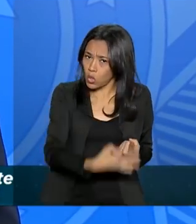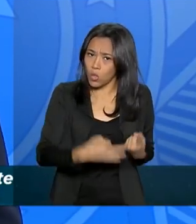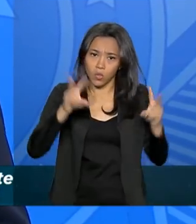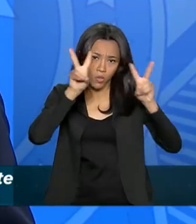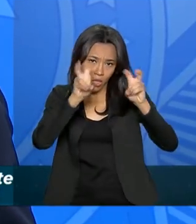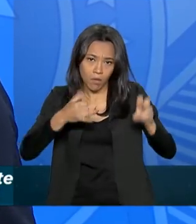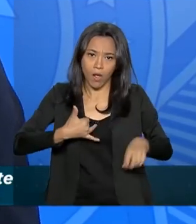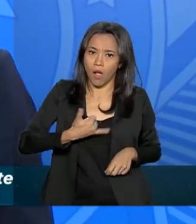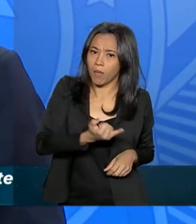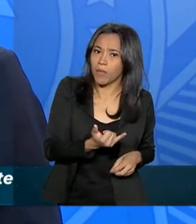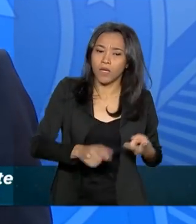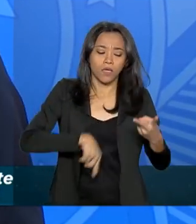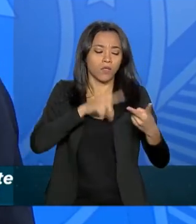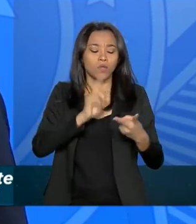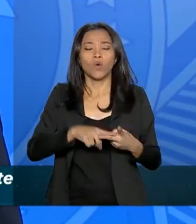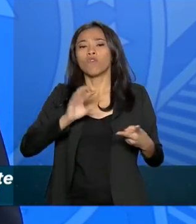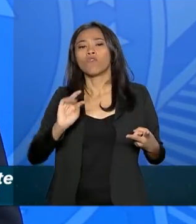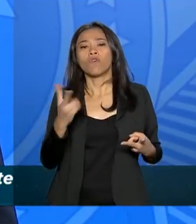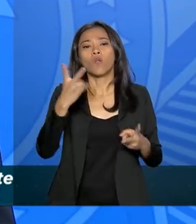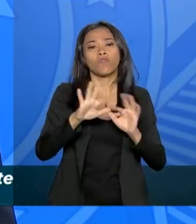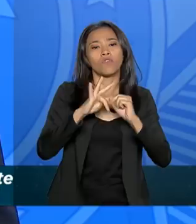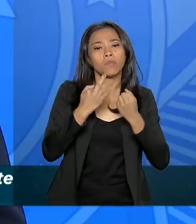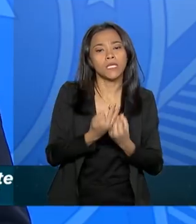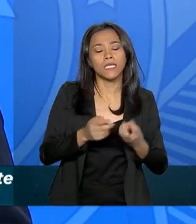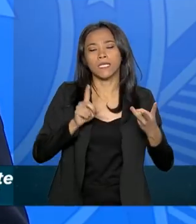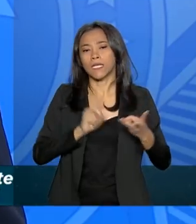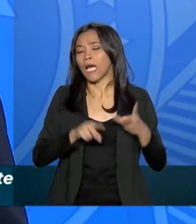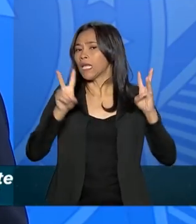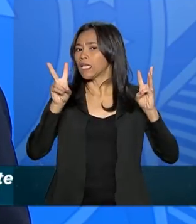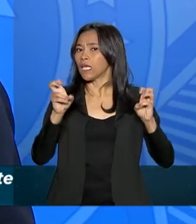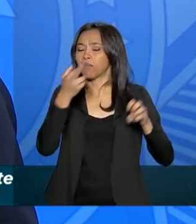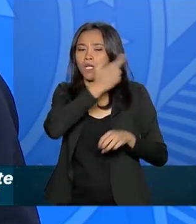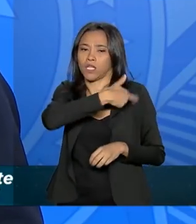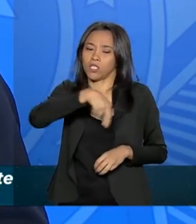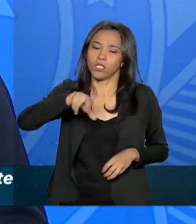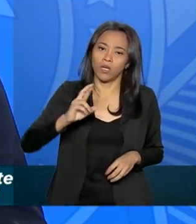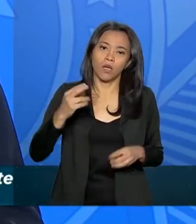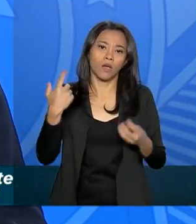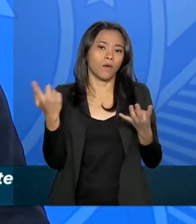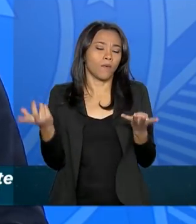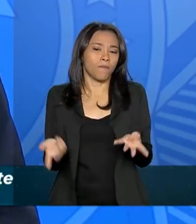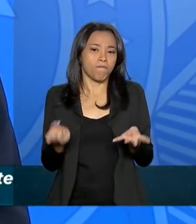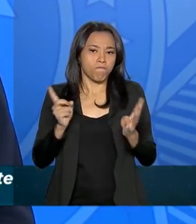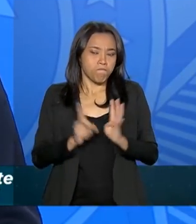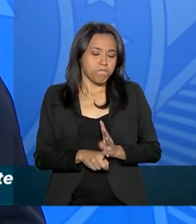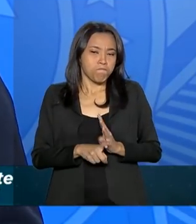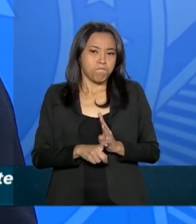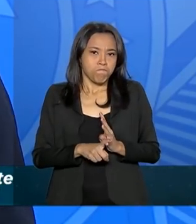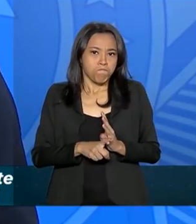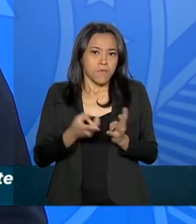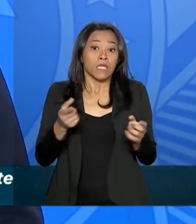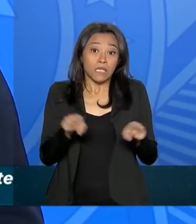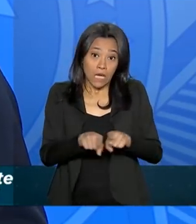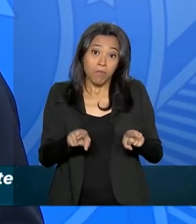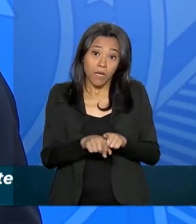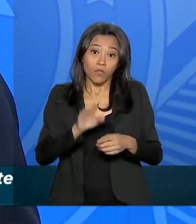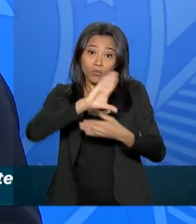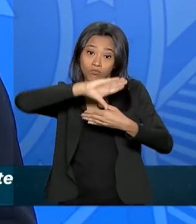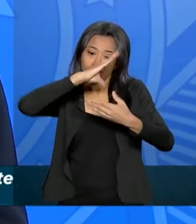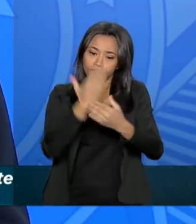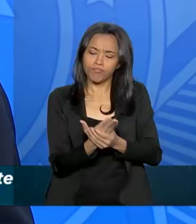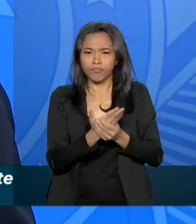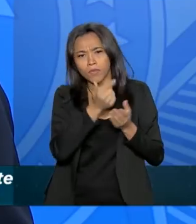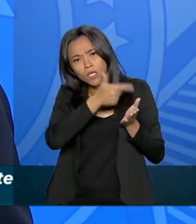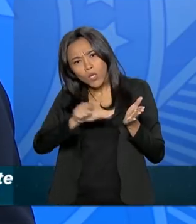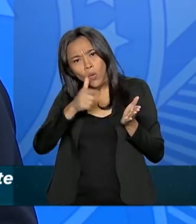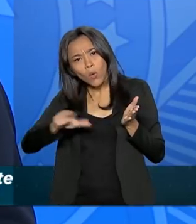no tocante valores familiares, no tocante a religiosidade, a questão do Mercosul, entre tantos outros.